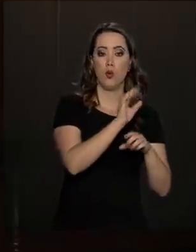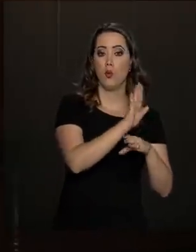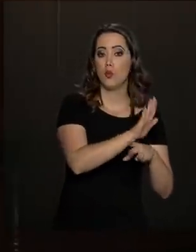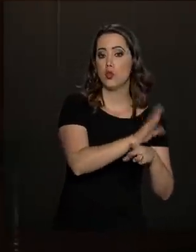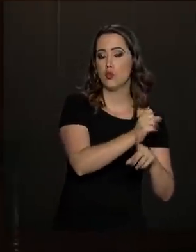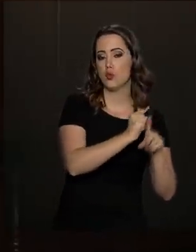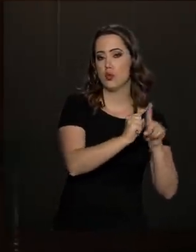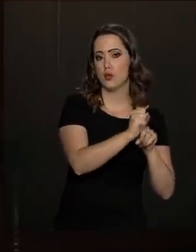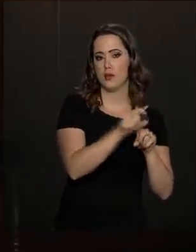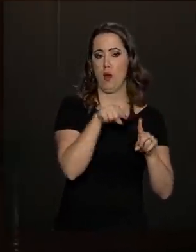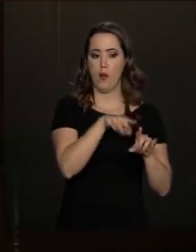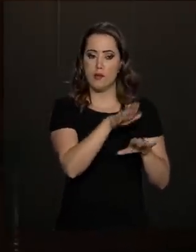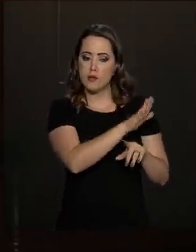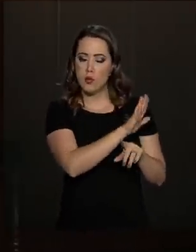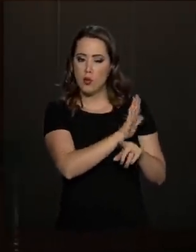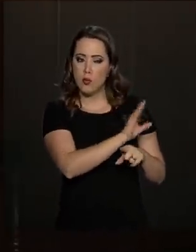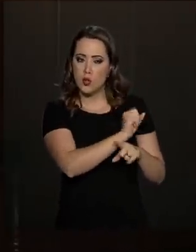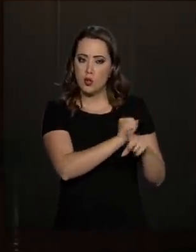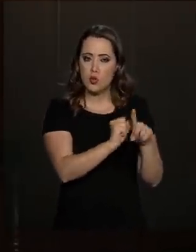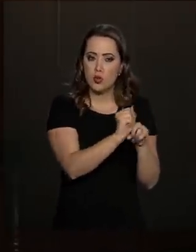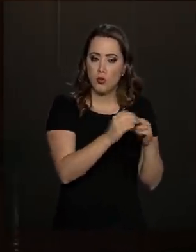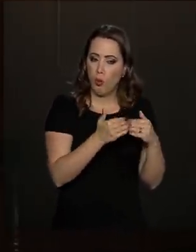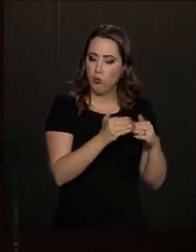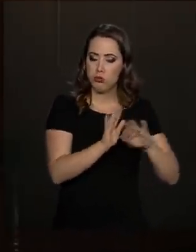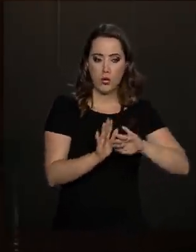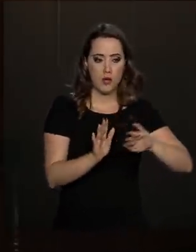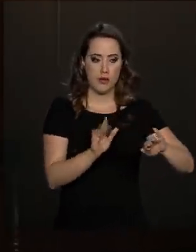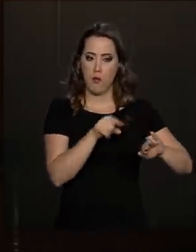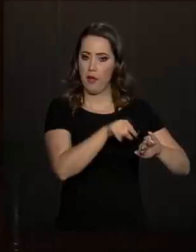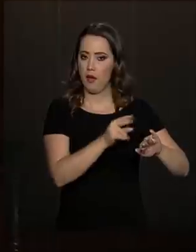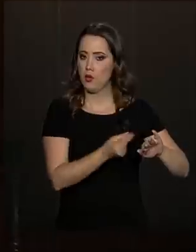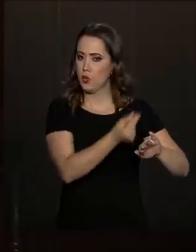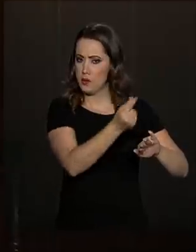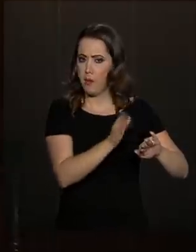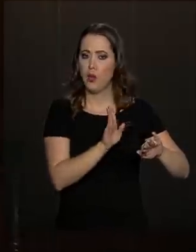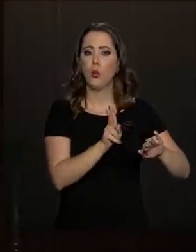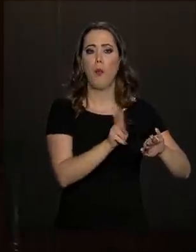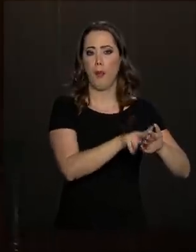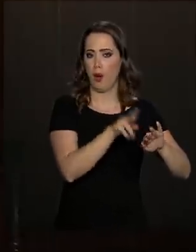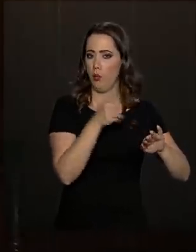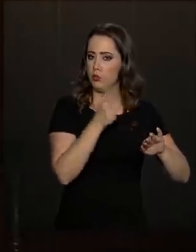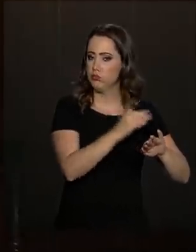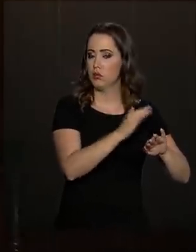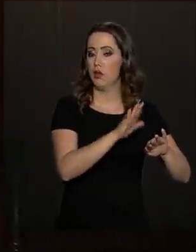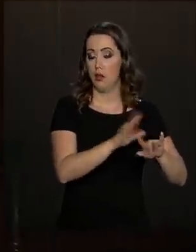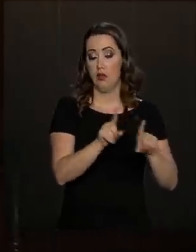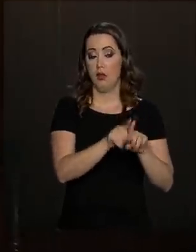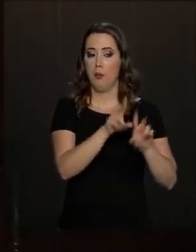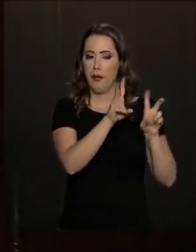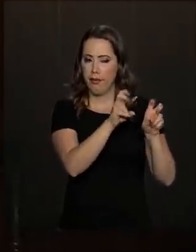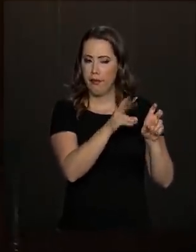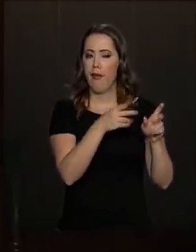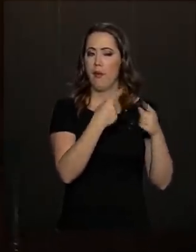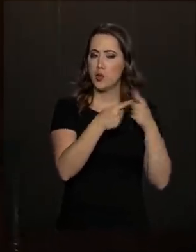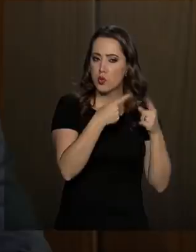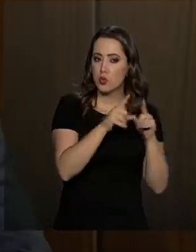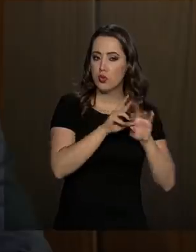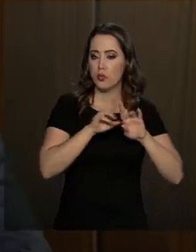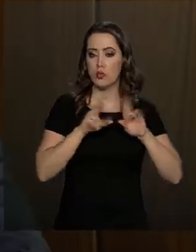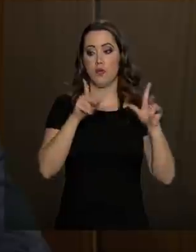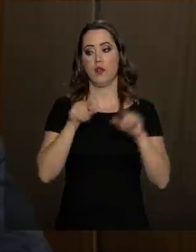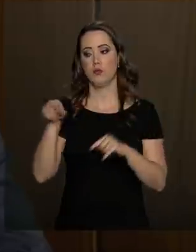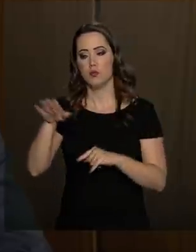previdência. A assistência social está lá, separada orçamentariamente, está sendo tratada também, mas são duas dimensões diferentes.